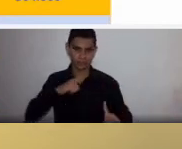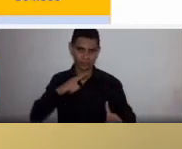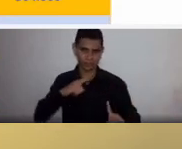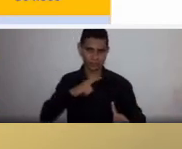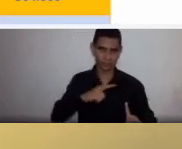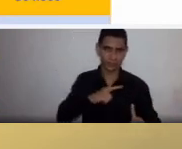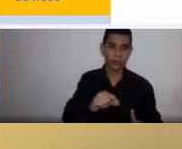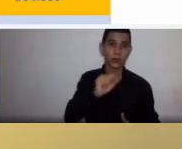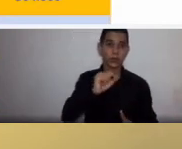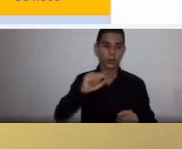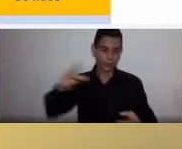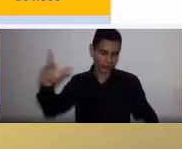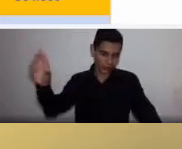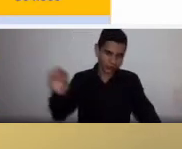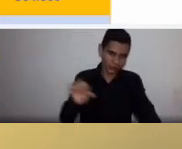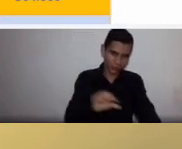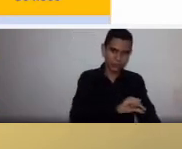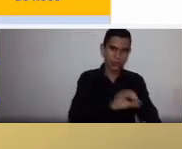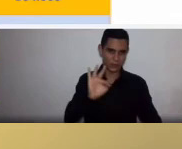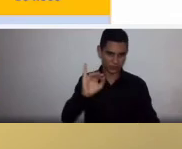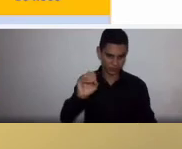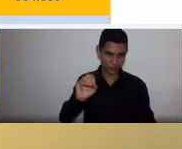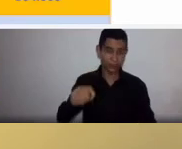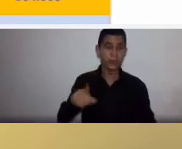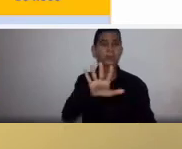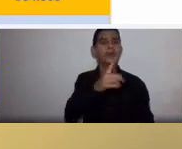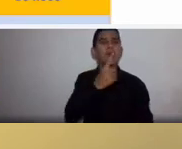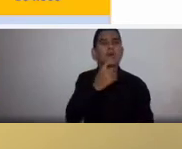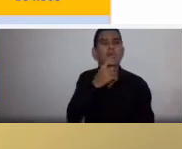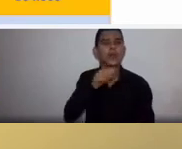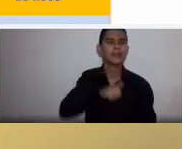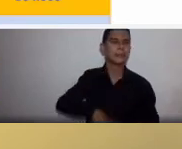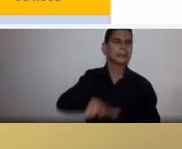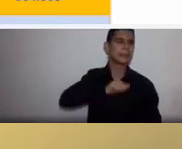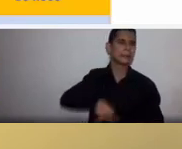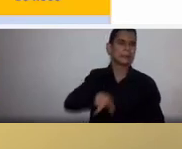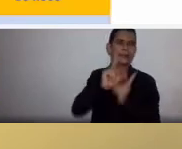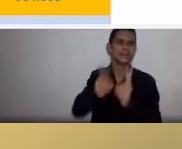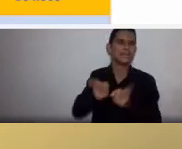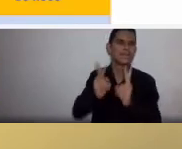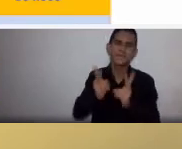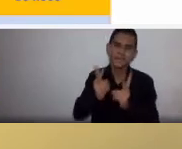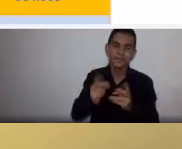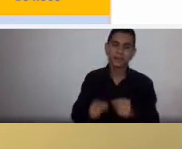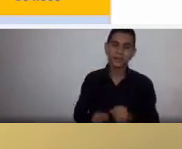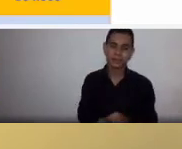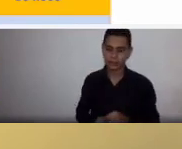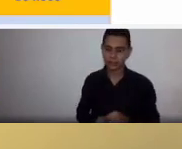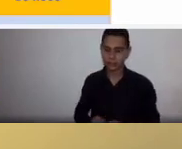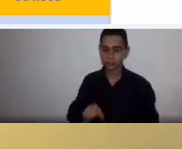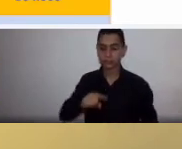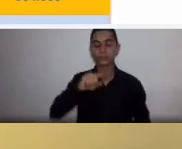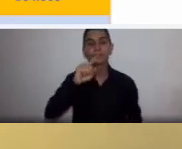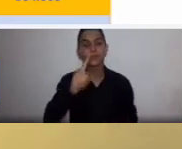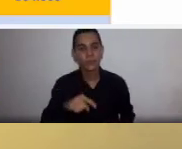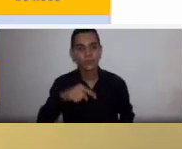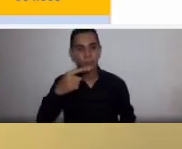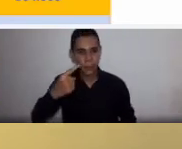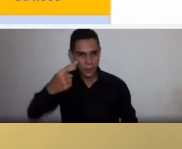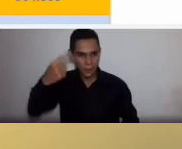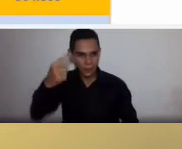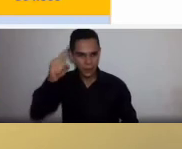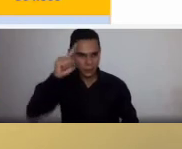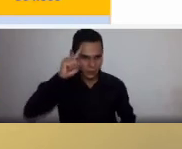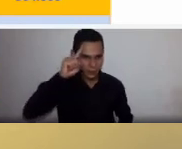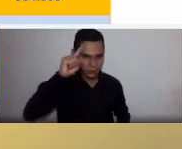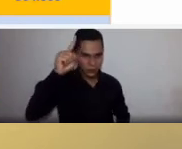ponto cirúrgico, e ela continuou sangrando. E na tarde, do primeiro dia pós-operatório, 24 horas